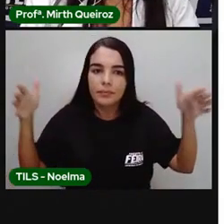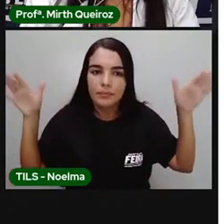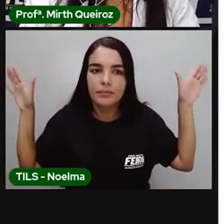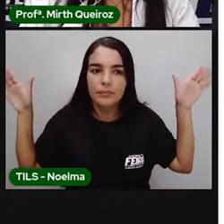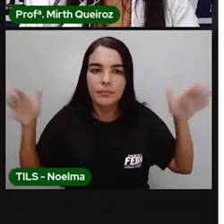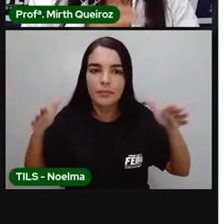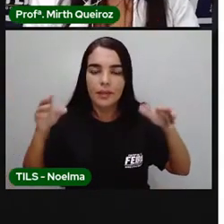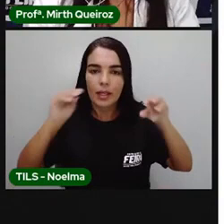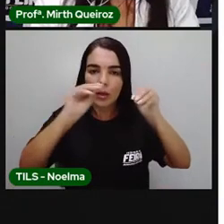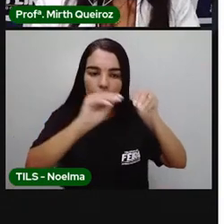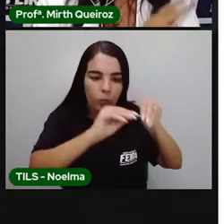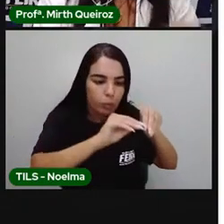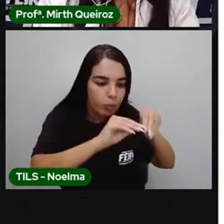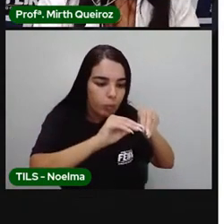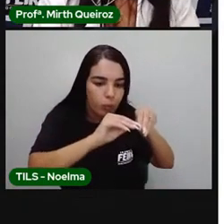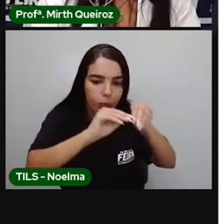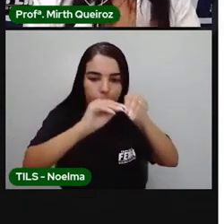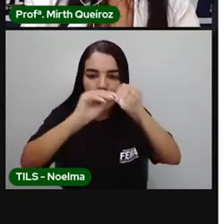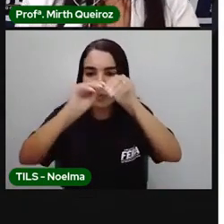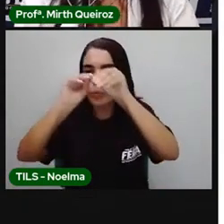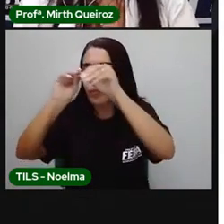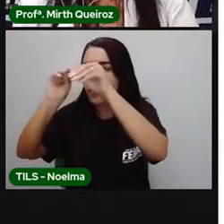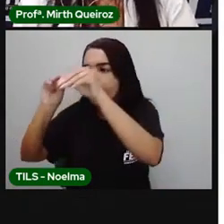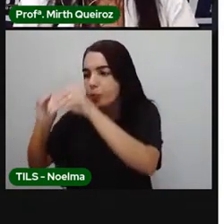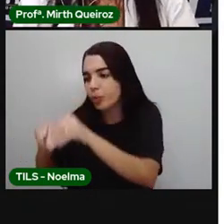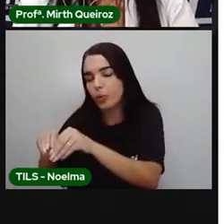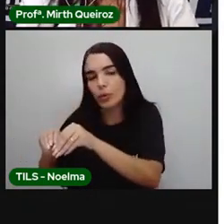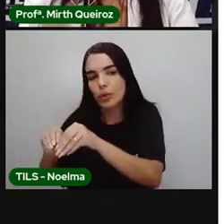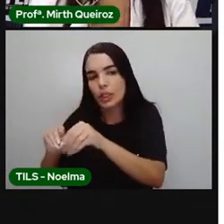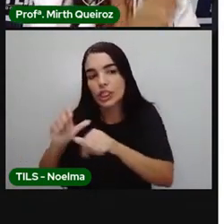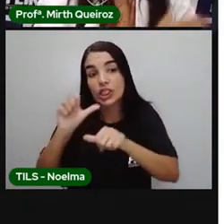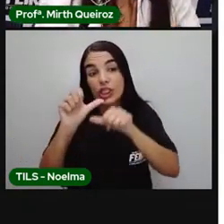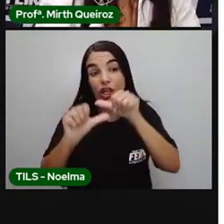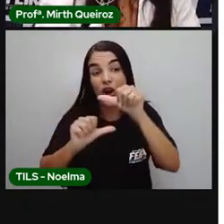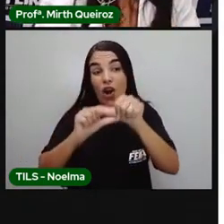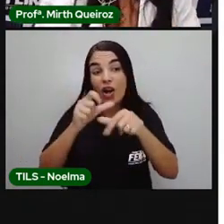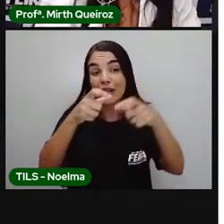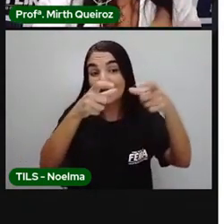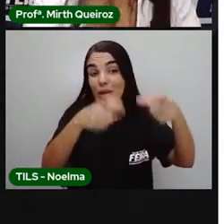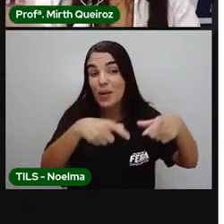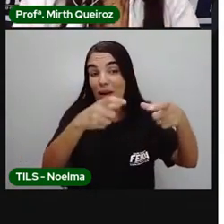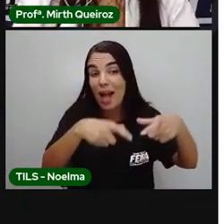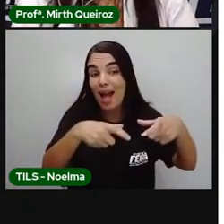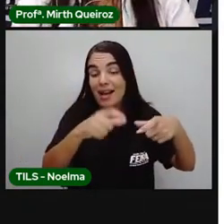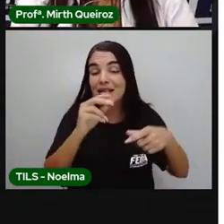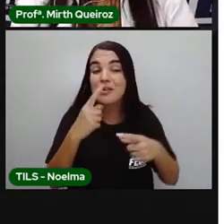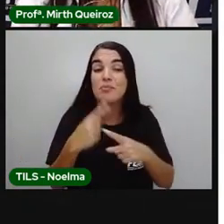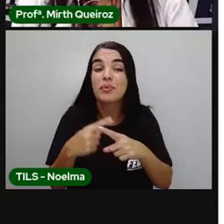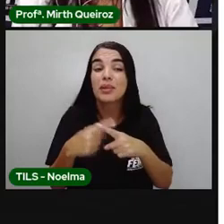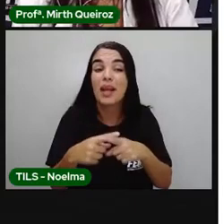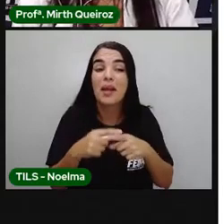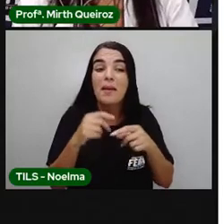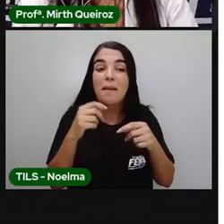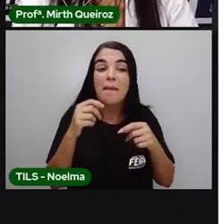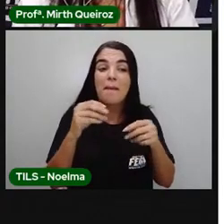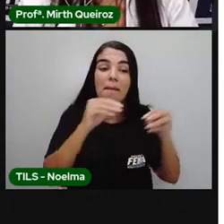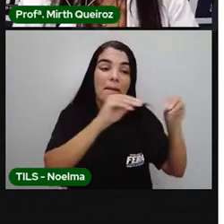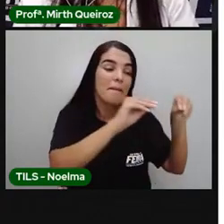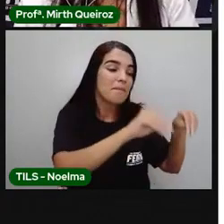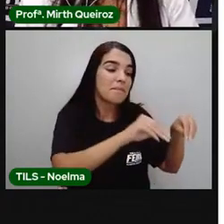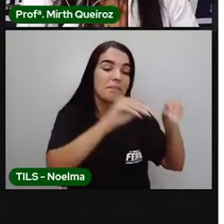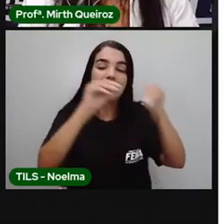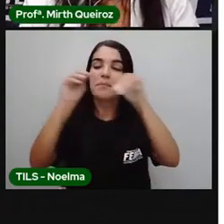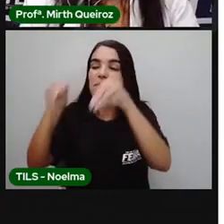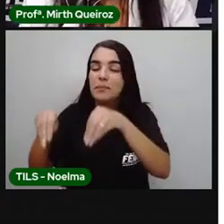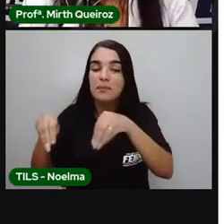biótico para outro, né? Ou seja, de um ambiente para outro ambiente em busca